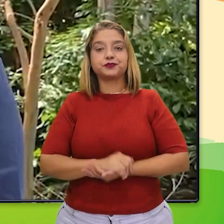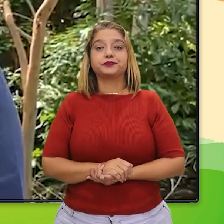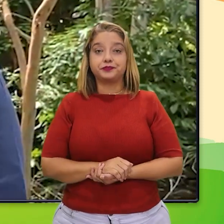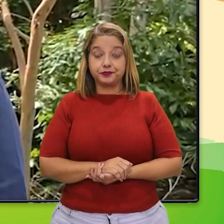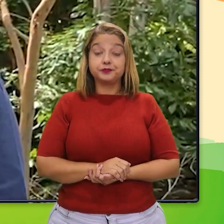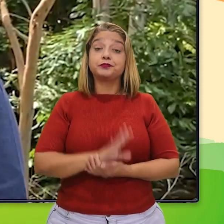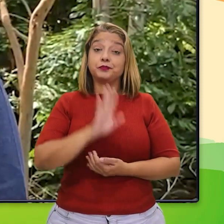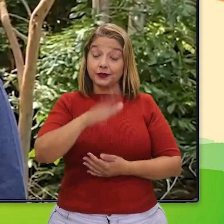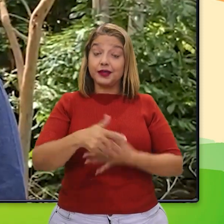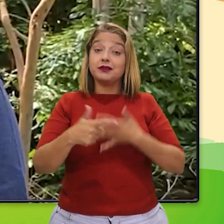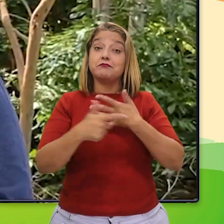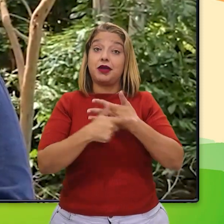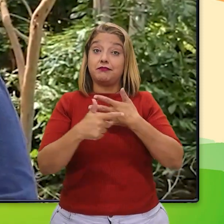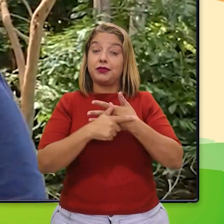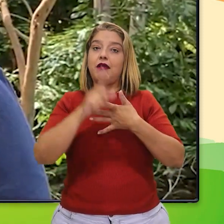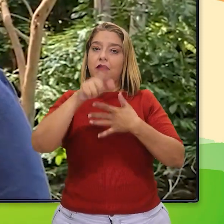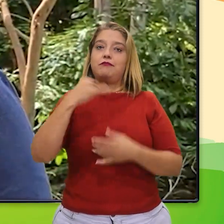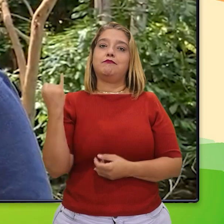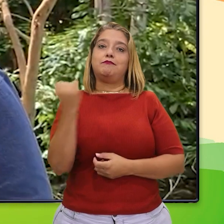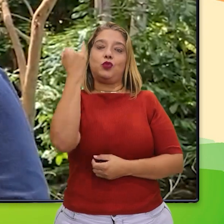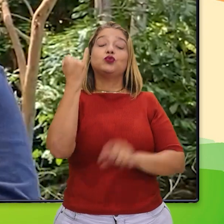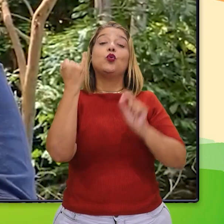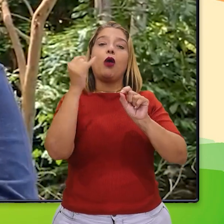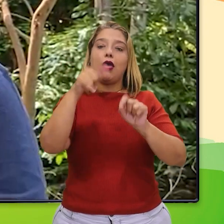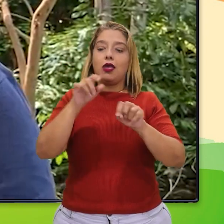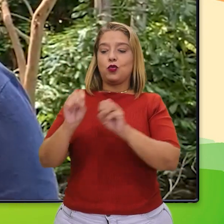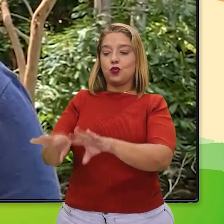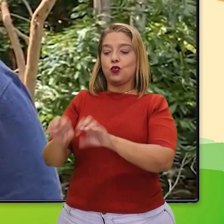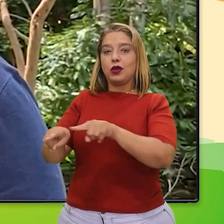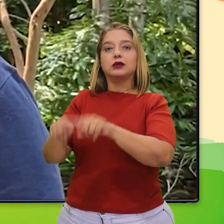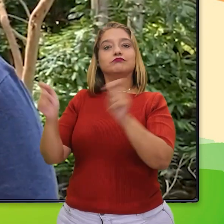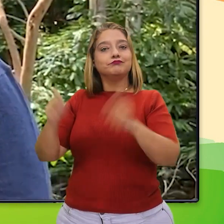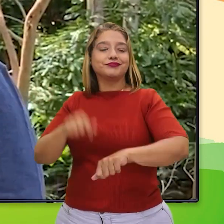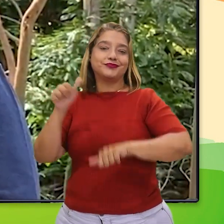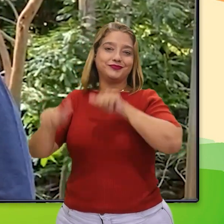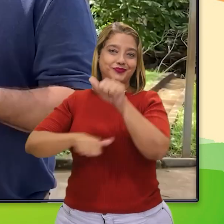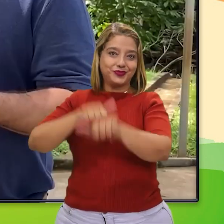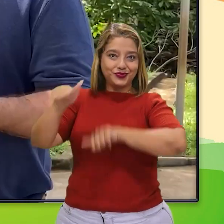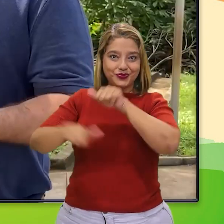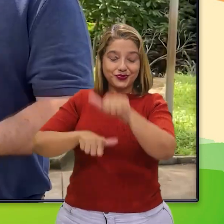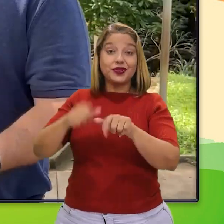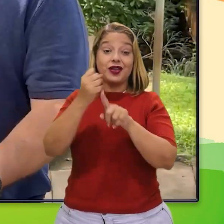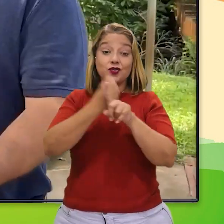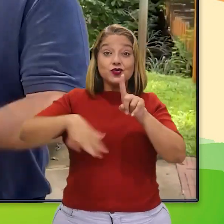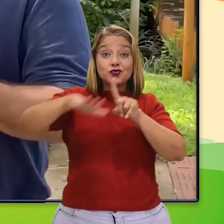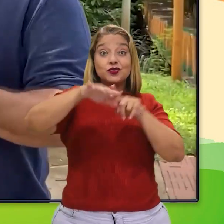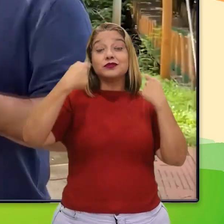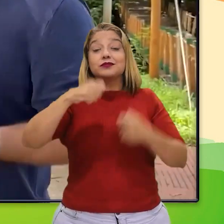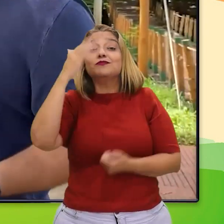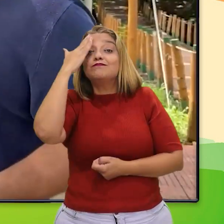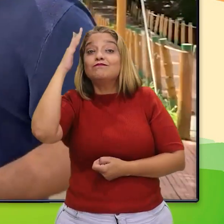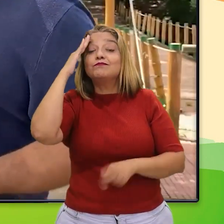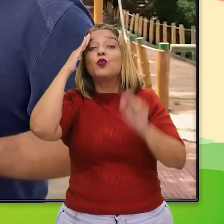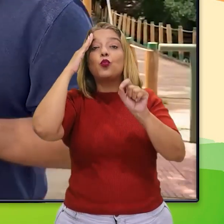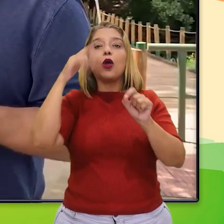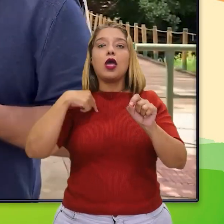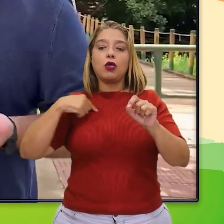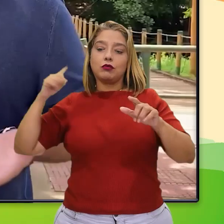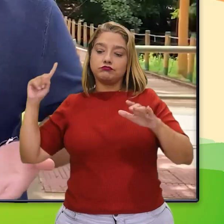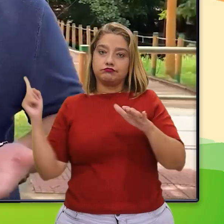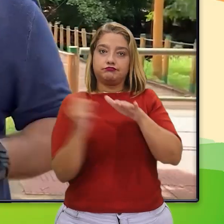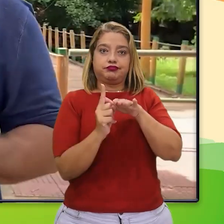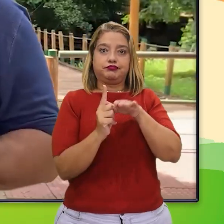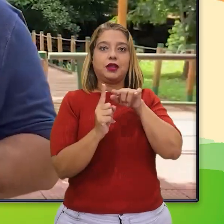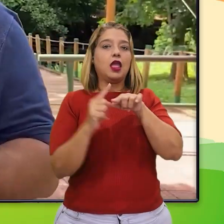É importante esse papel que a gente está fazendo. A educação. A educação transforma. É importante que a sociedade compreenda que ela faz parte do processo.